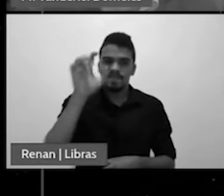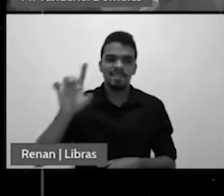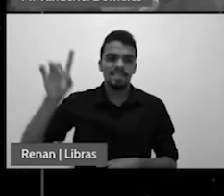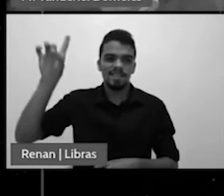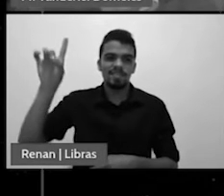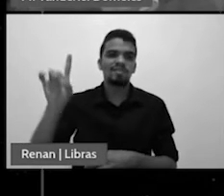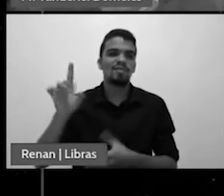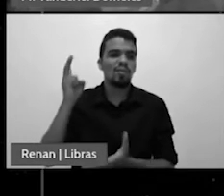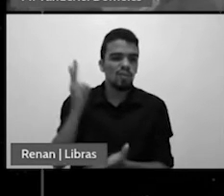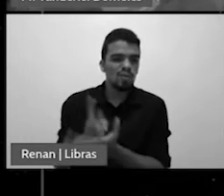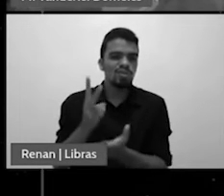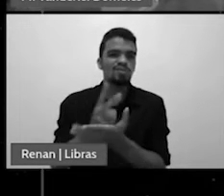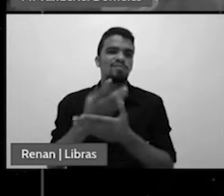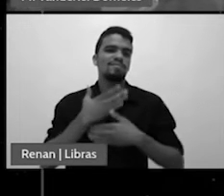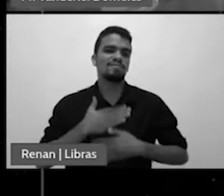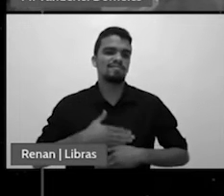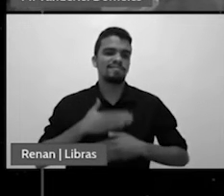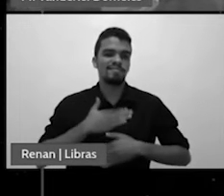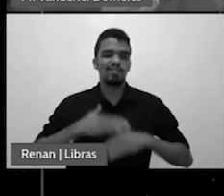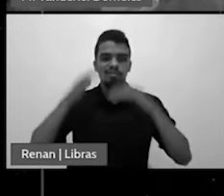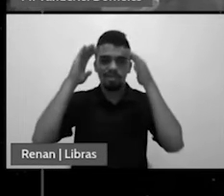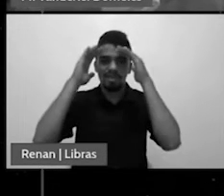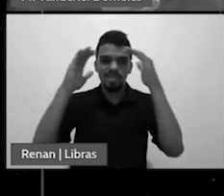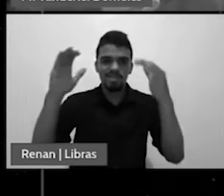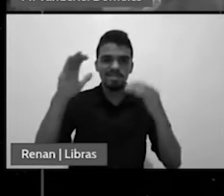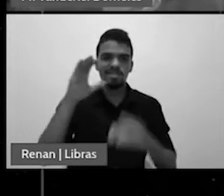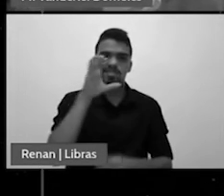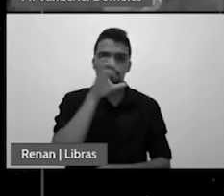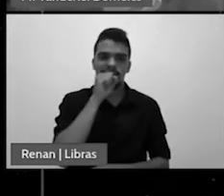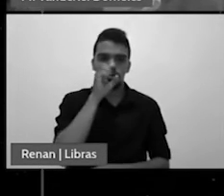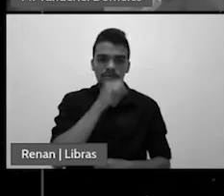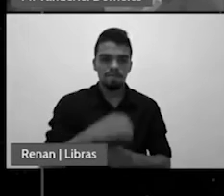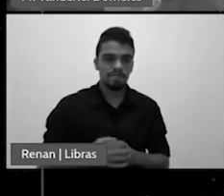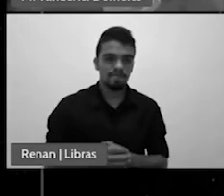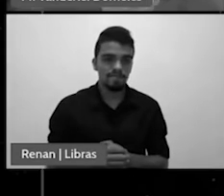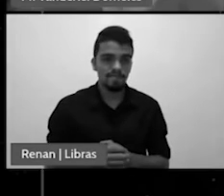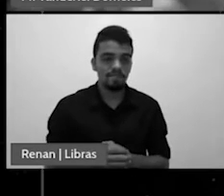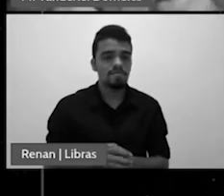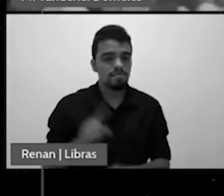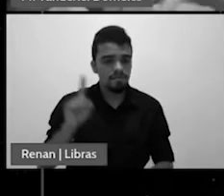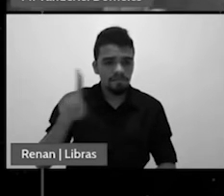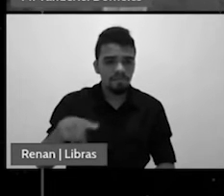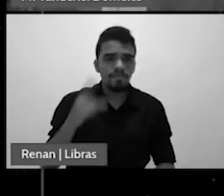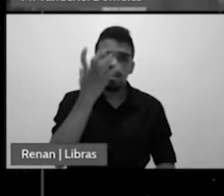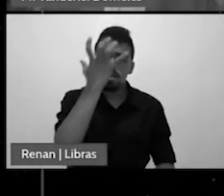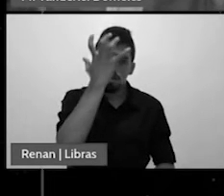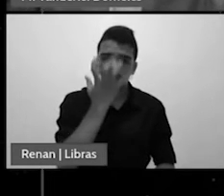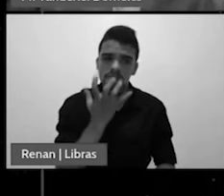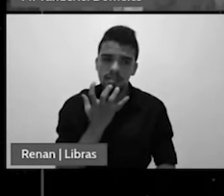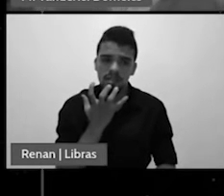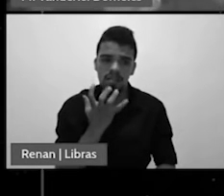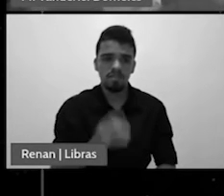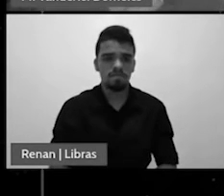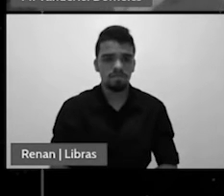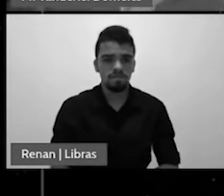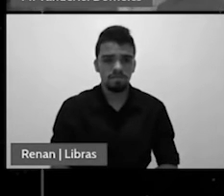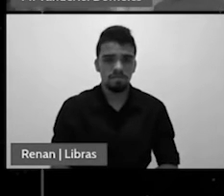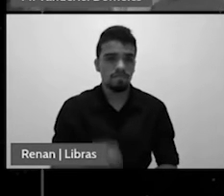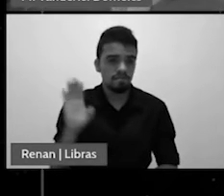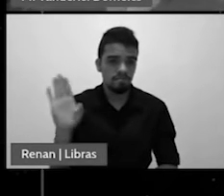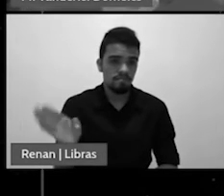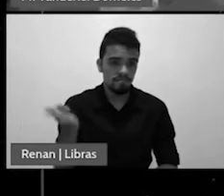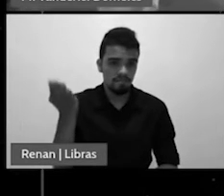dia amigos e irmãos esta é uma questão seríssima colocada diante de nós e veja ainda a serva de Deus diz assim